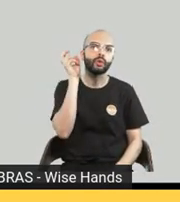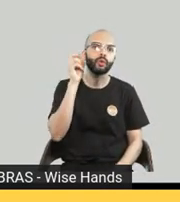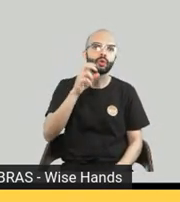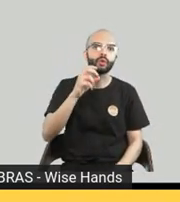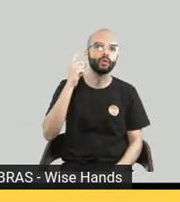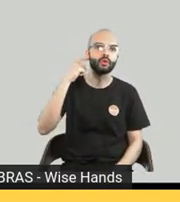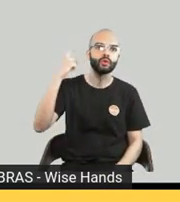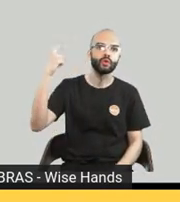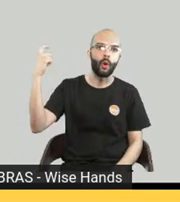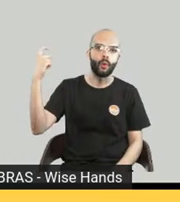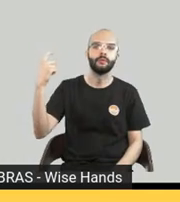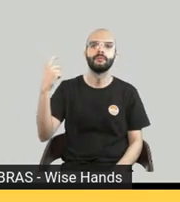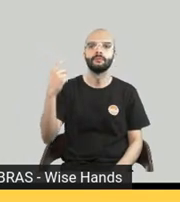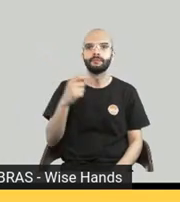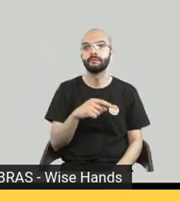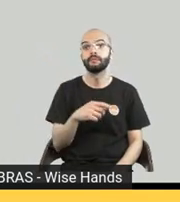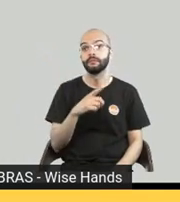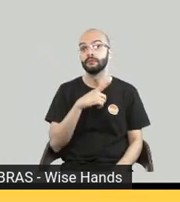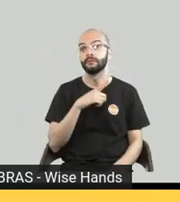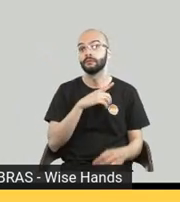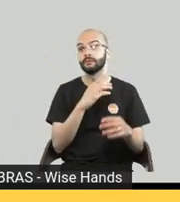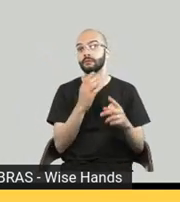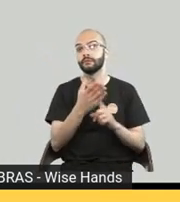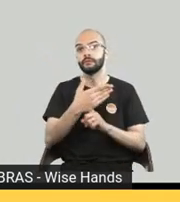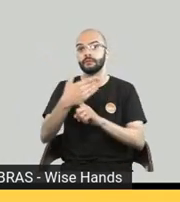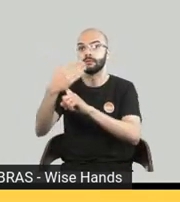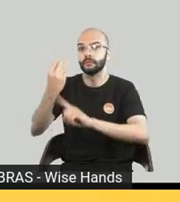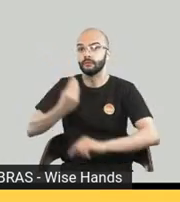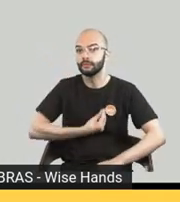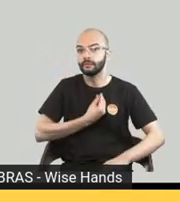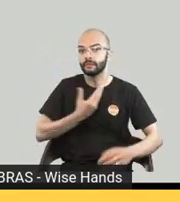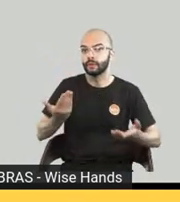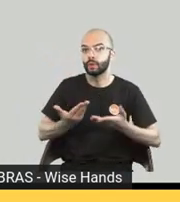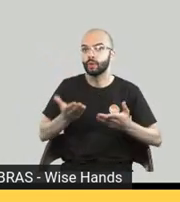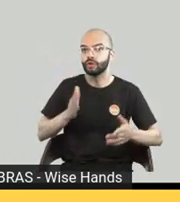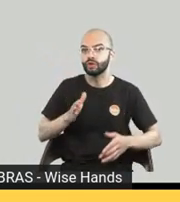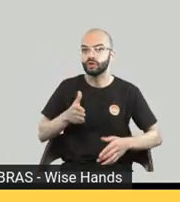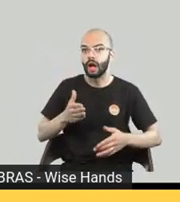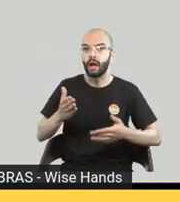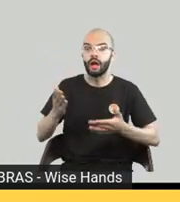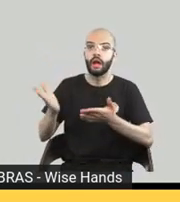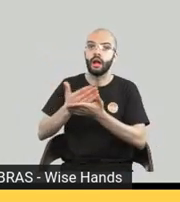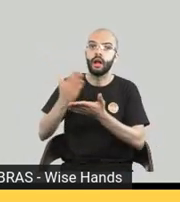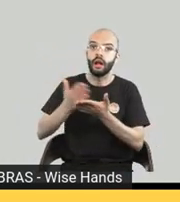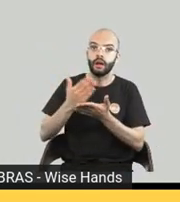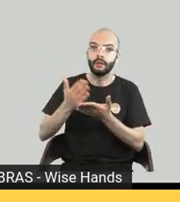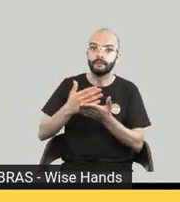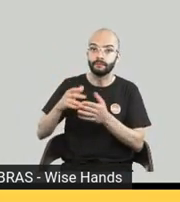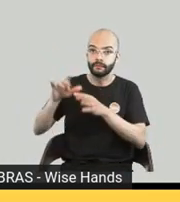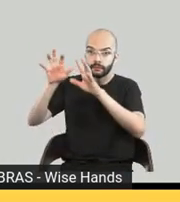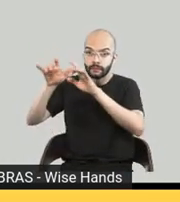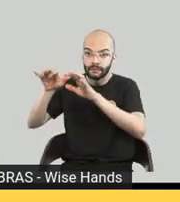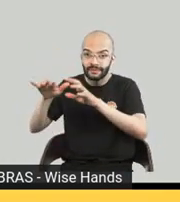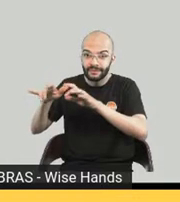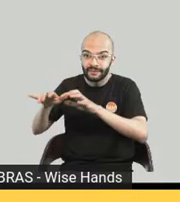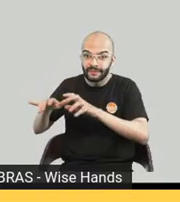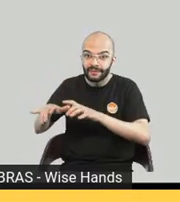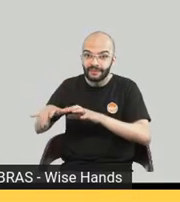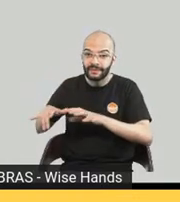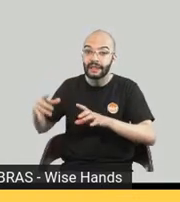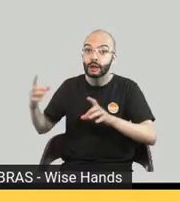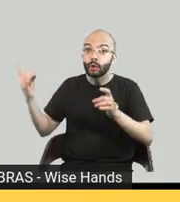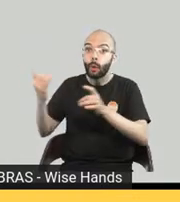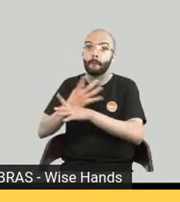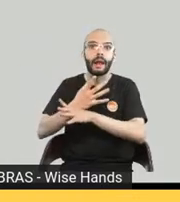tecnologia que existe e sim já existem audiolivros que são feitos com tecnologia com inteligência artificial que são